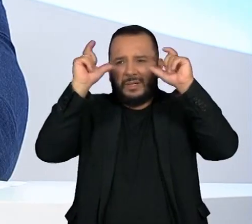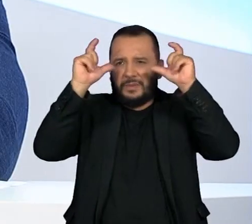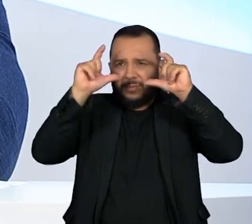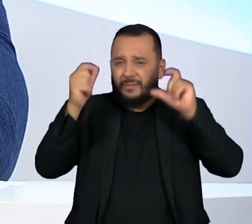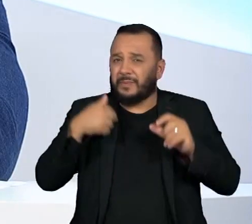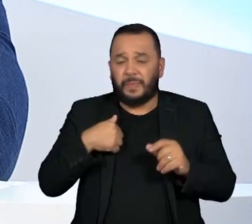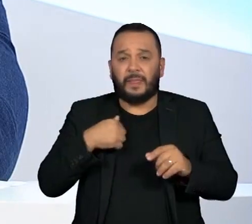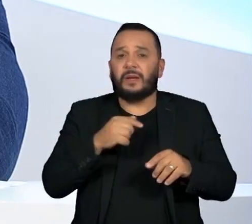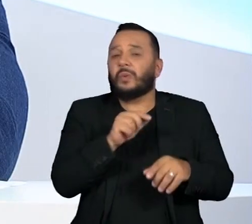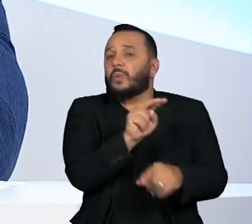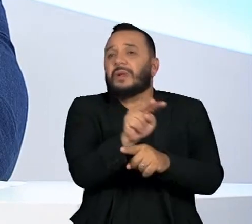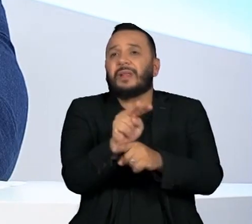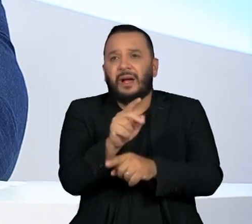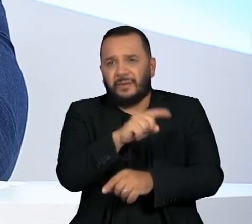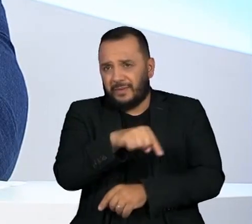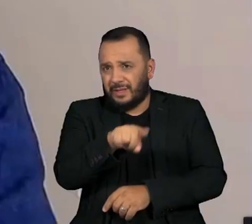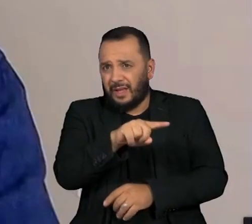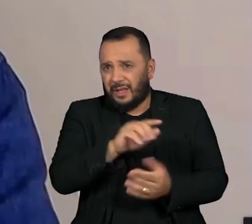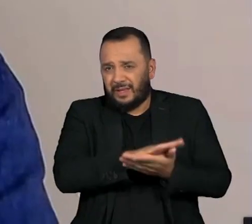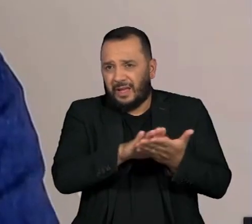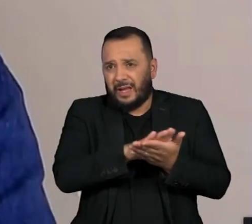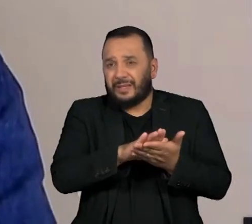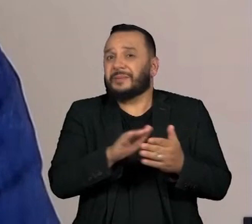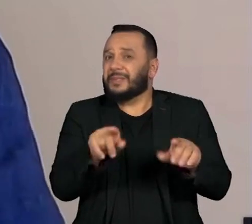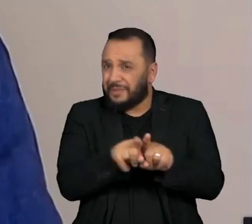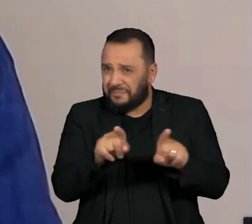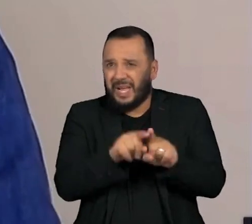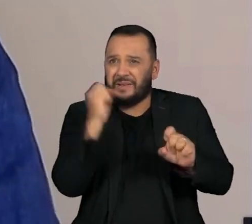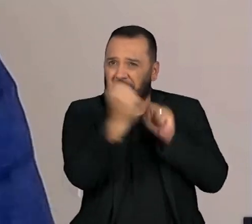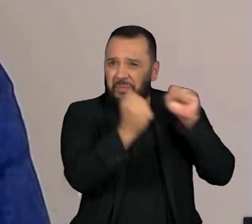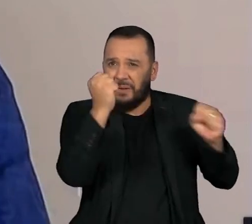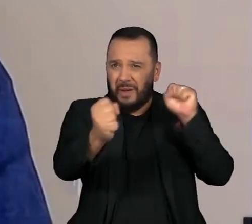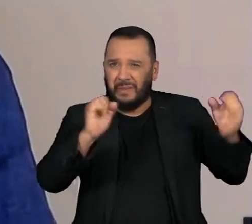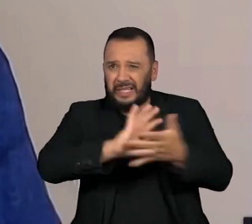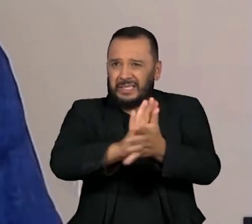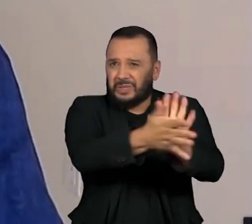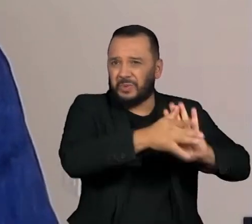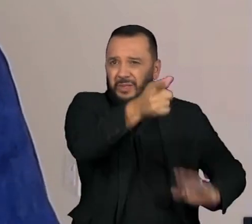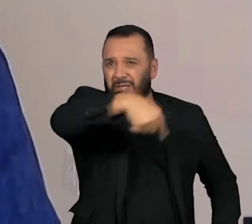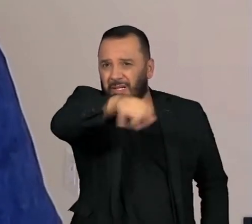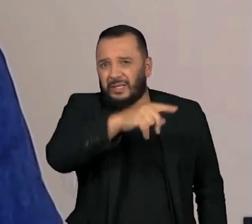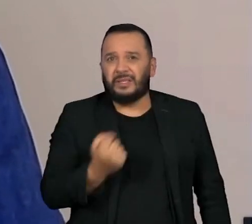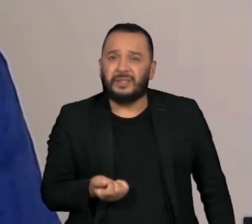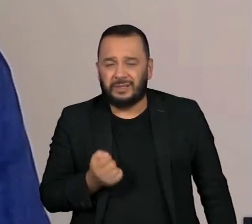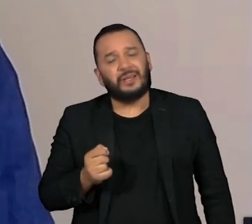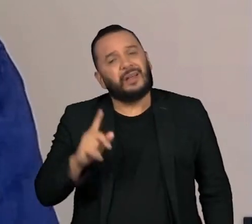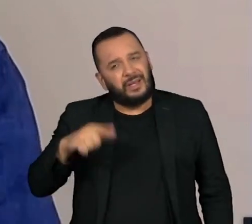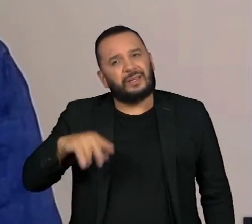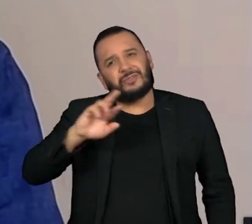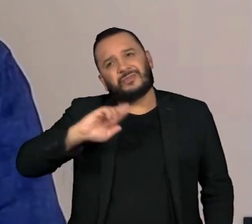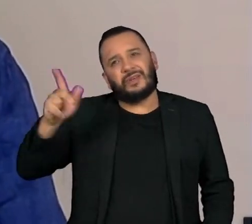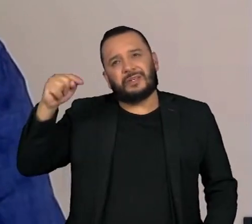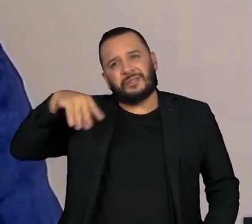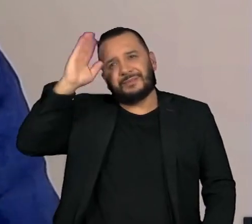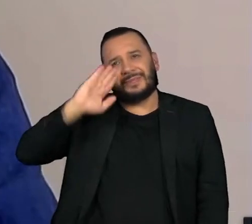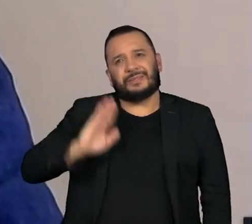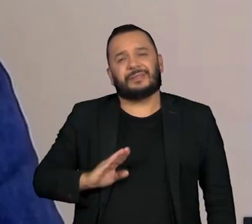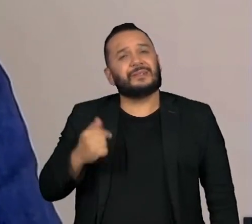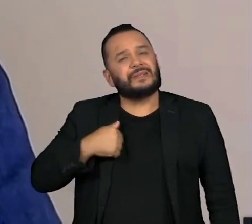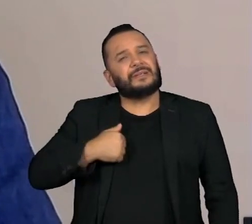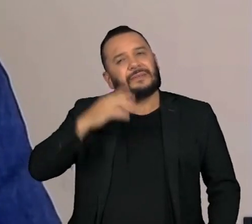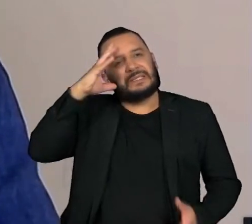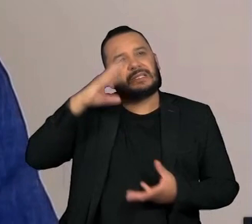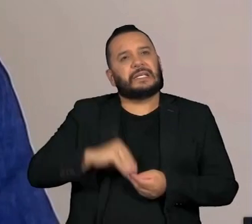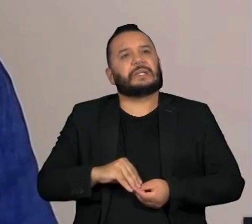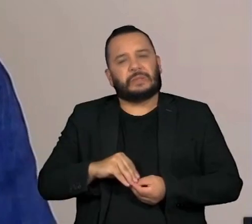mas que os van e os matam. Então, nos dedicamos a isso. Por suposto que isso está lejano de Brasil, e eu entendo que se você tem a